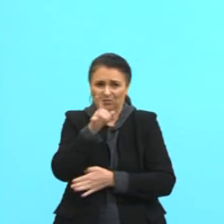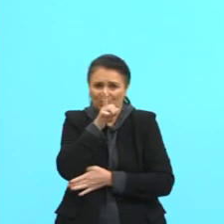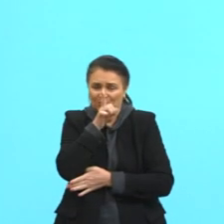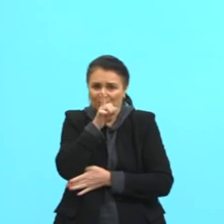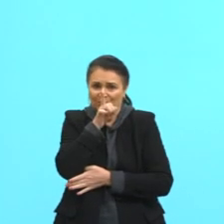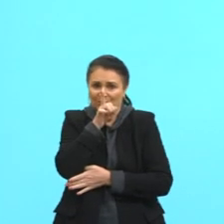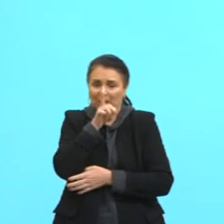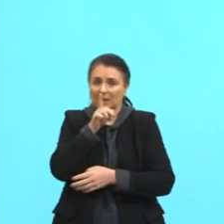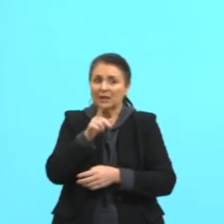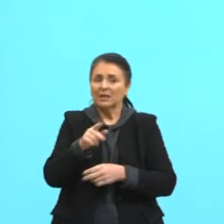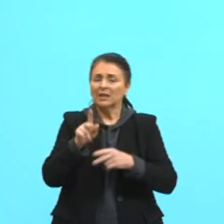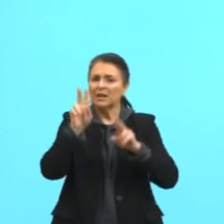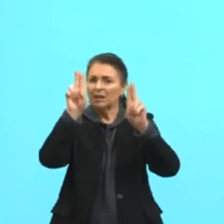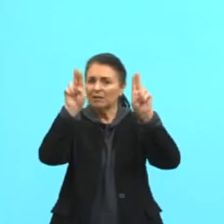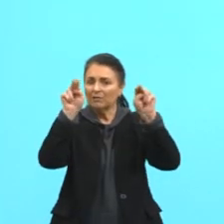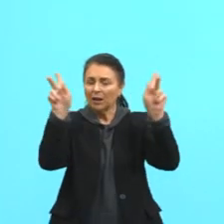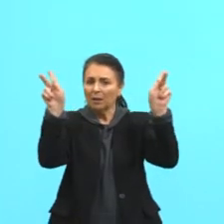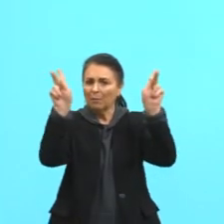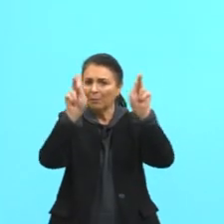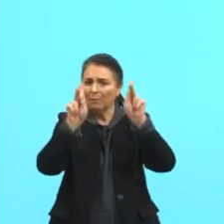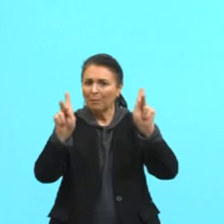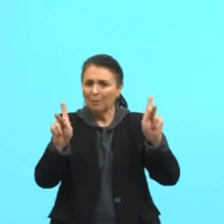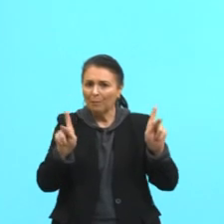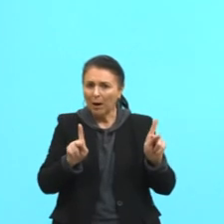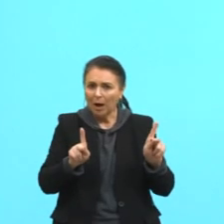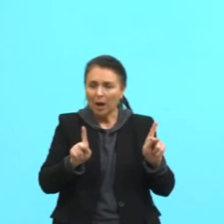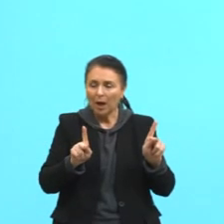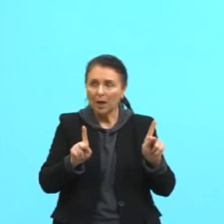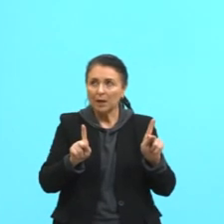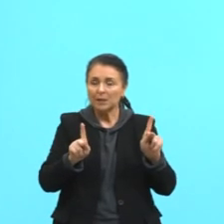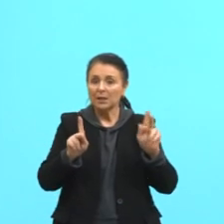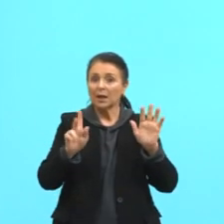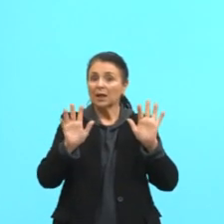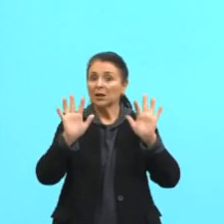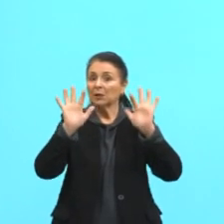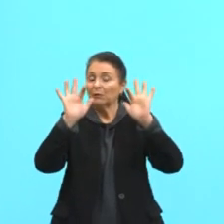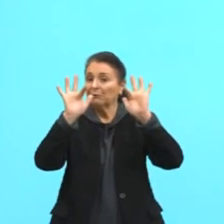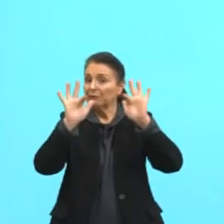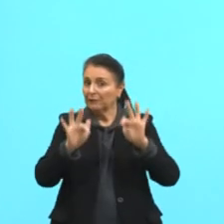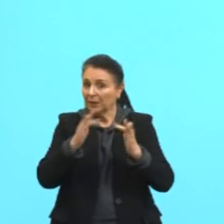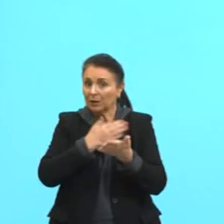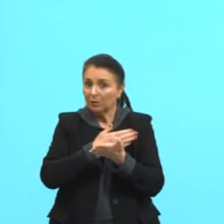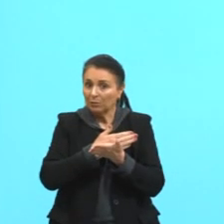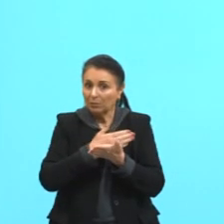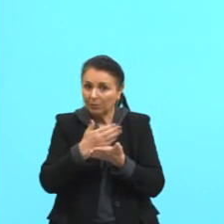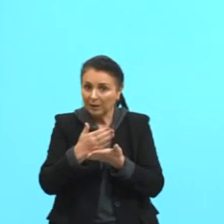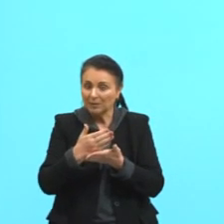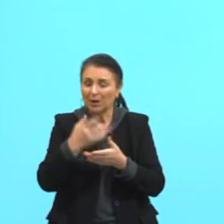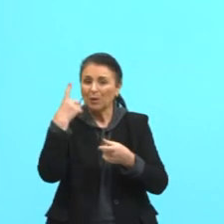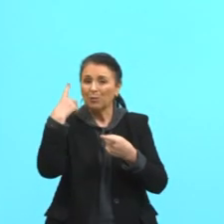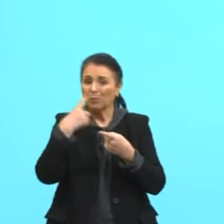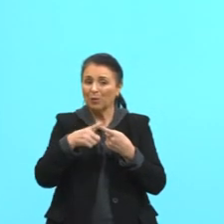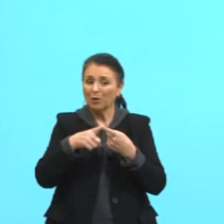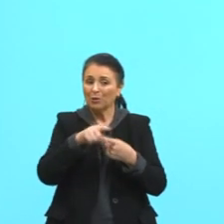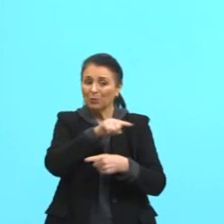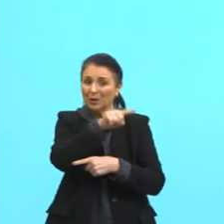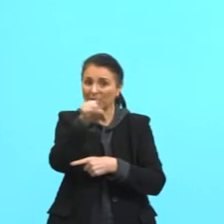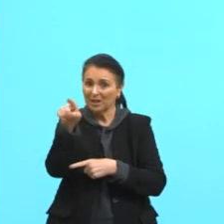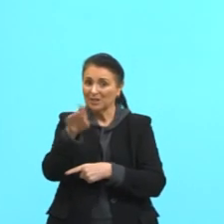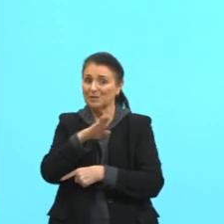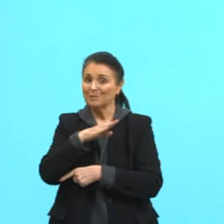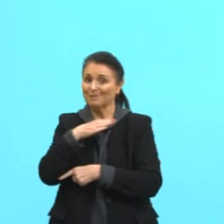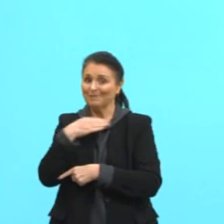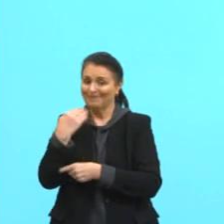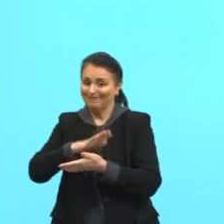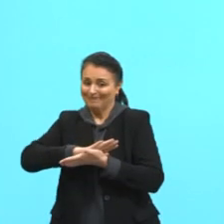quando ele fala em paz derradeira, ele está falando sobre quando eles eram mortos,